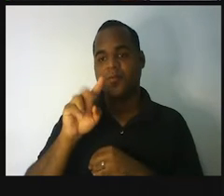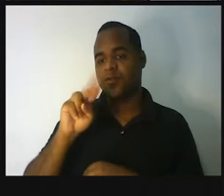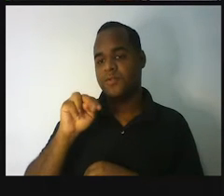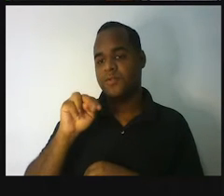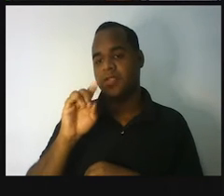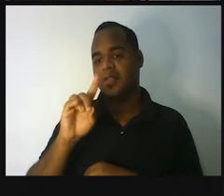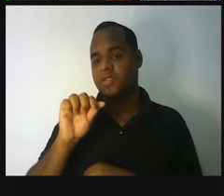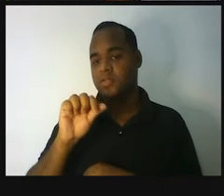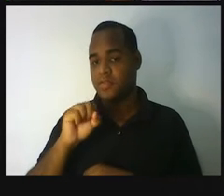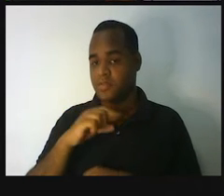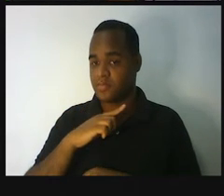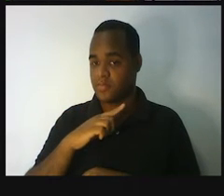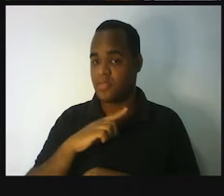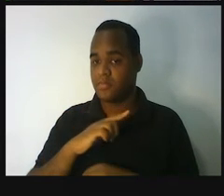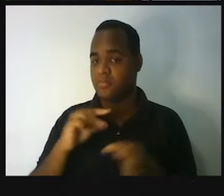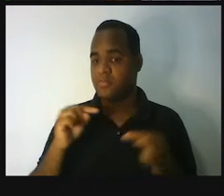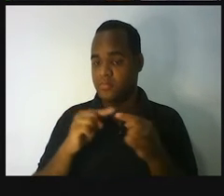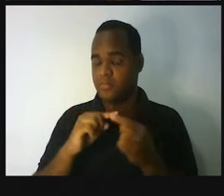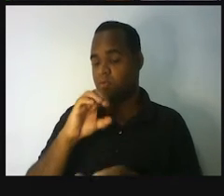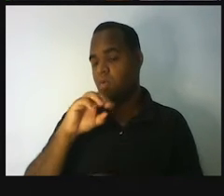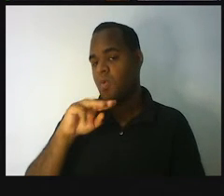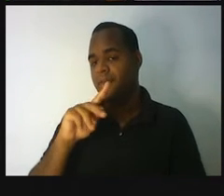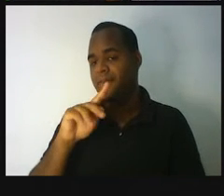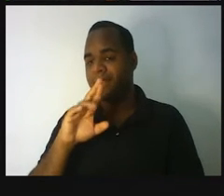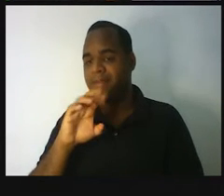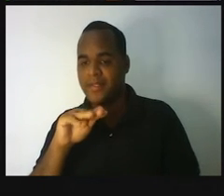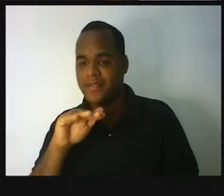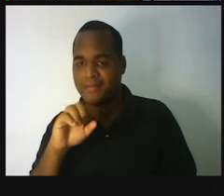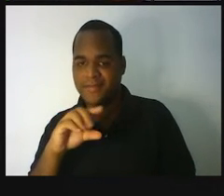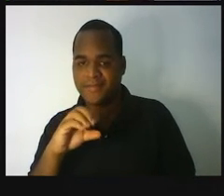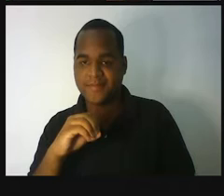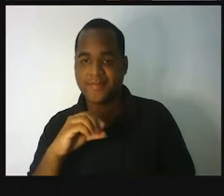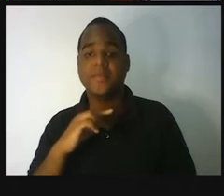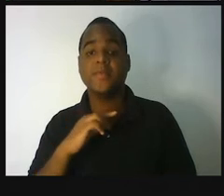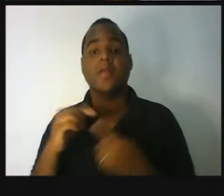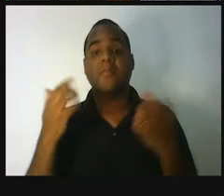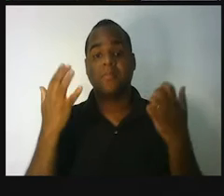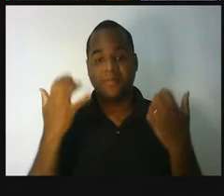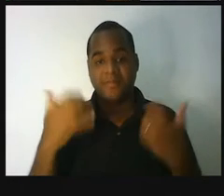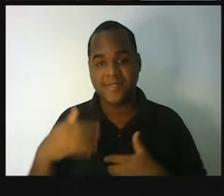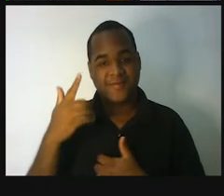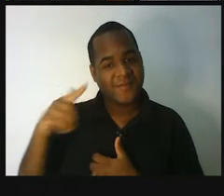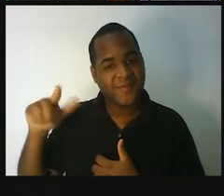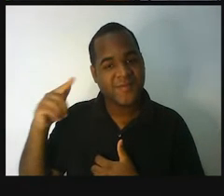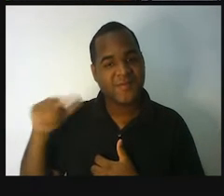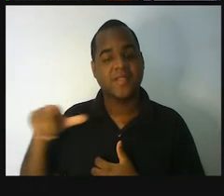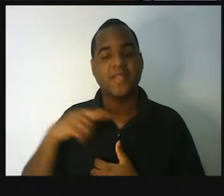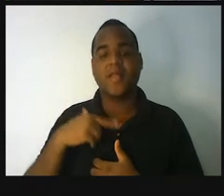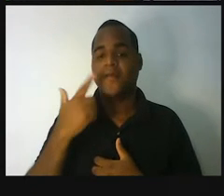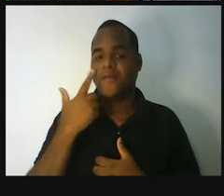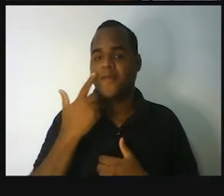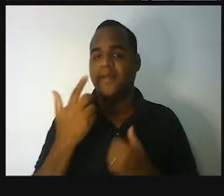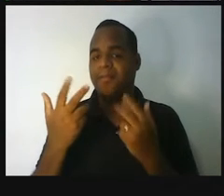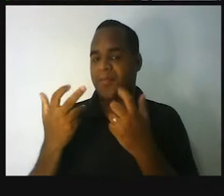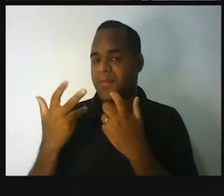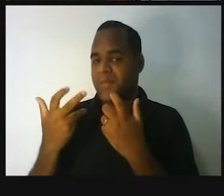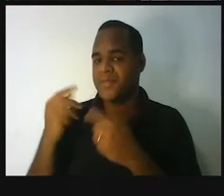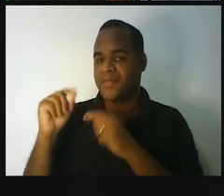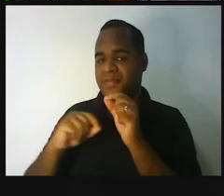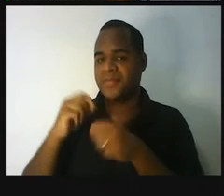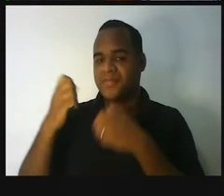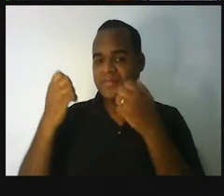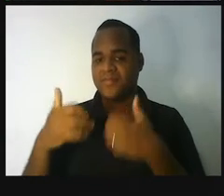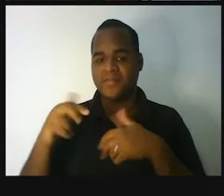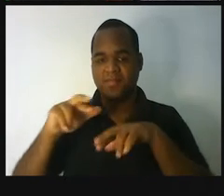comprimento, né? Comprimento que, mais uma vez, se você olhar a sua volta, você vai perceber coisas,